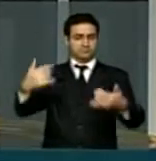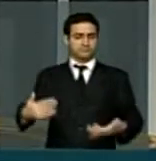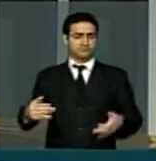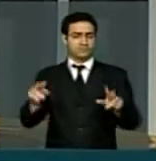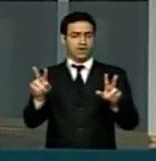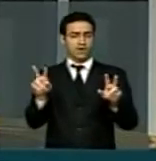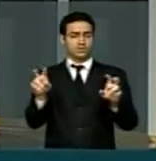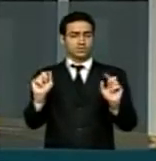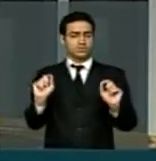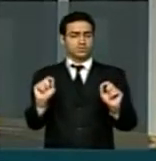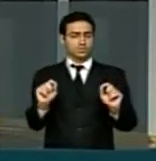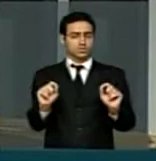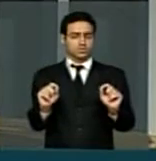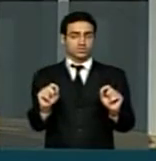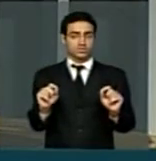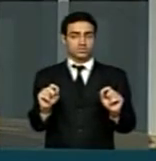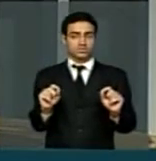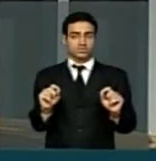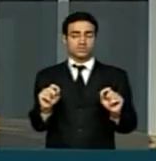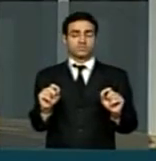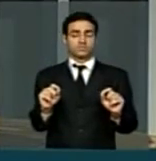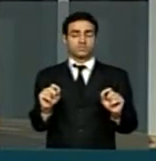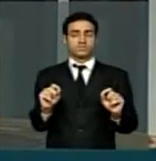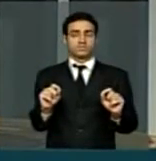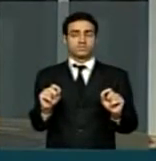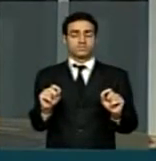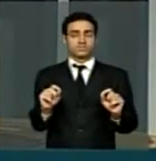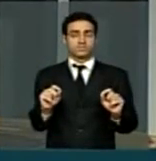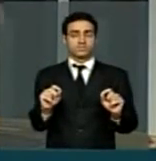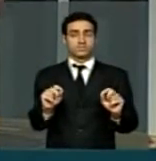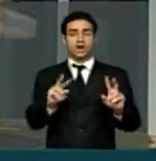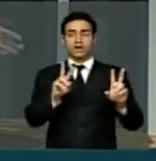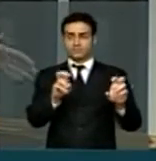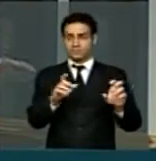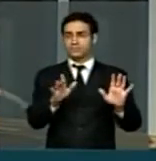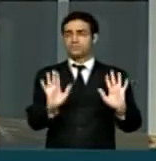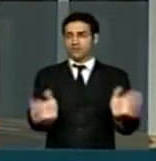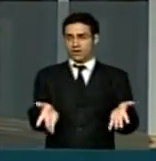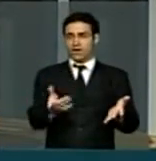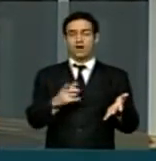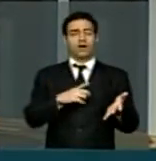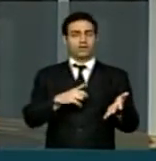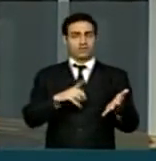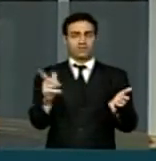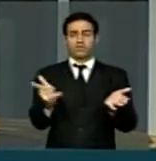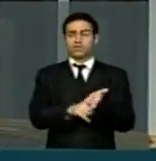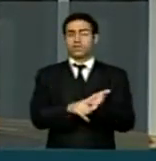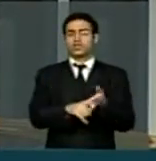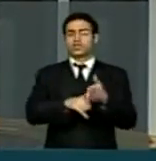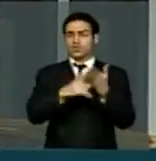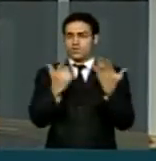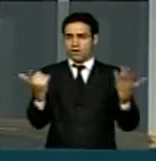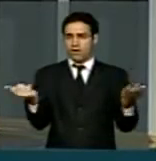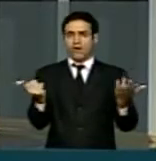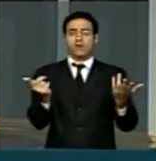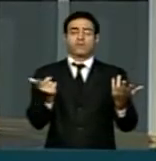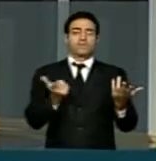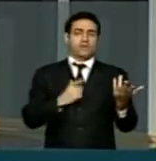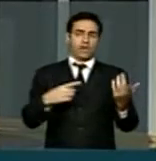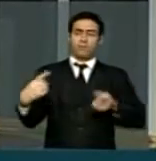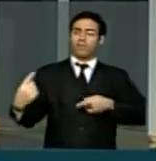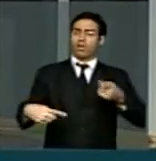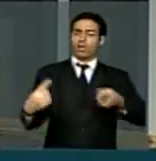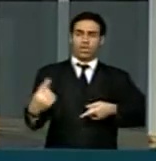O hoje é discutido e também manchetes em determinados jornais,